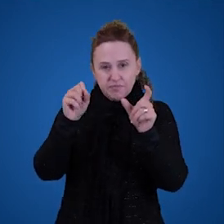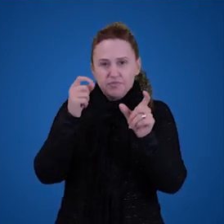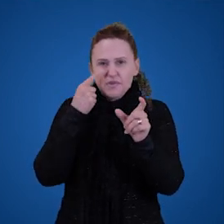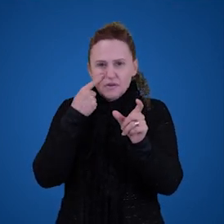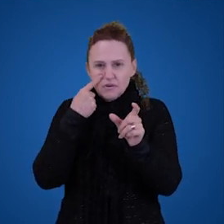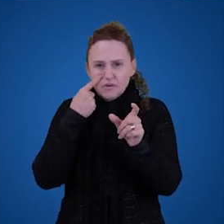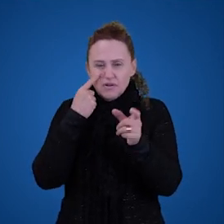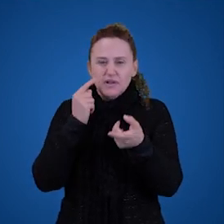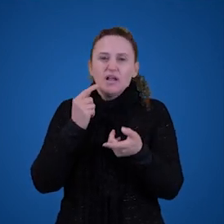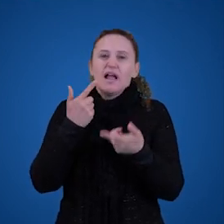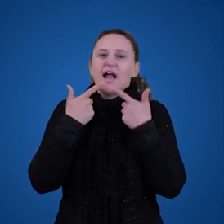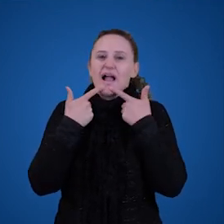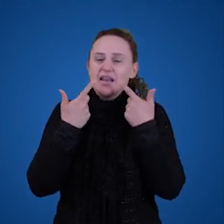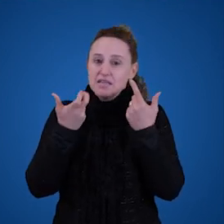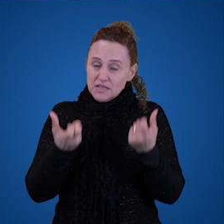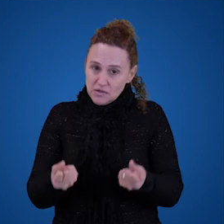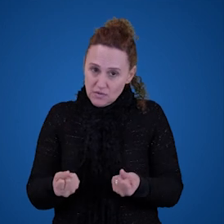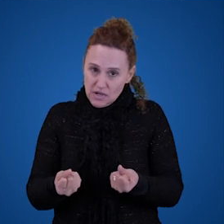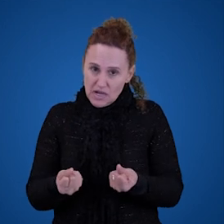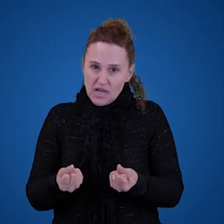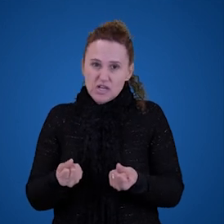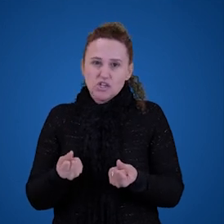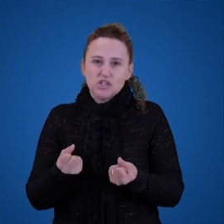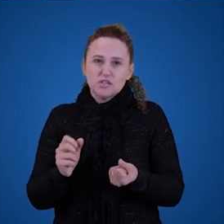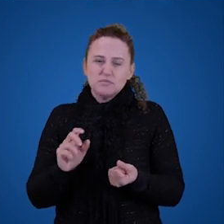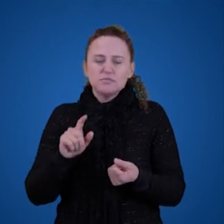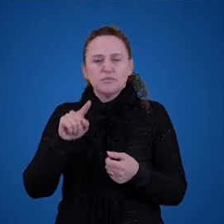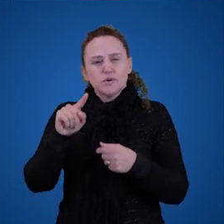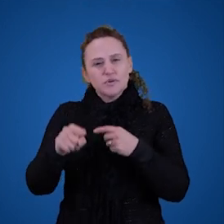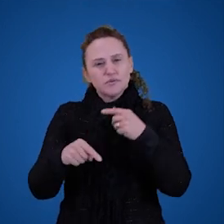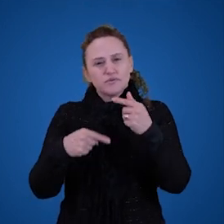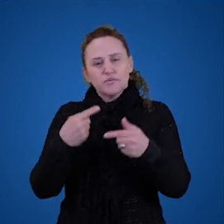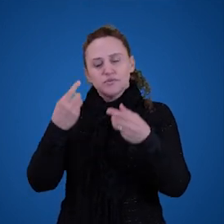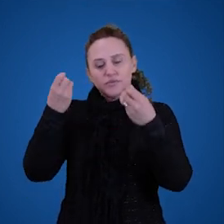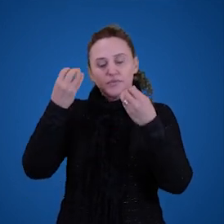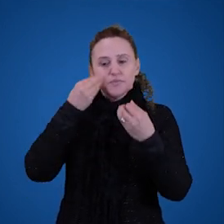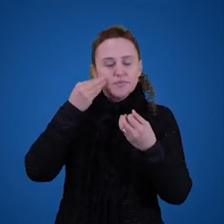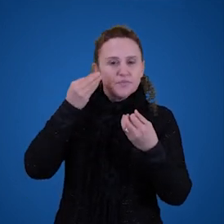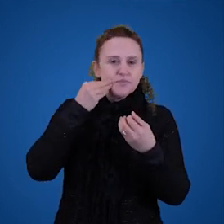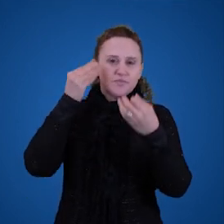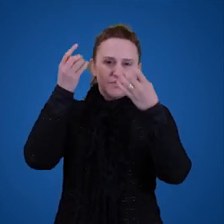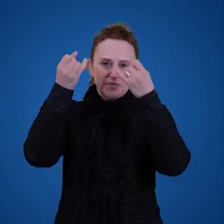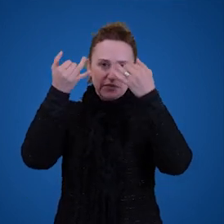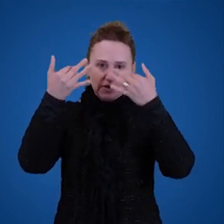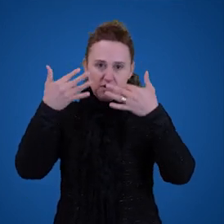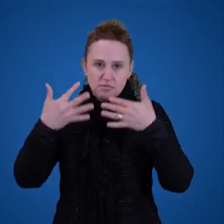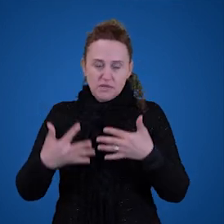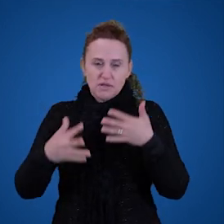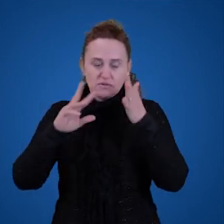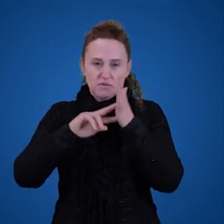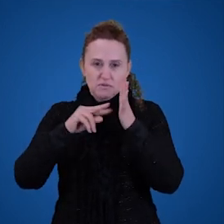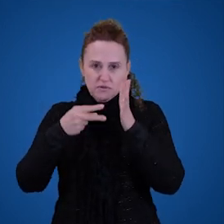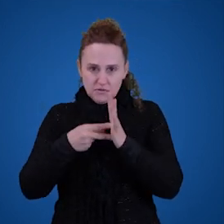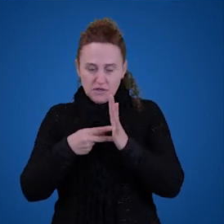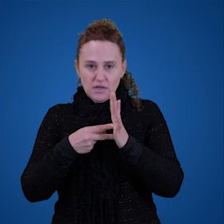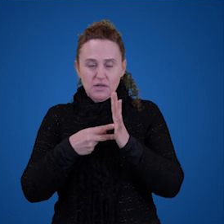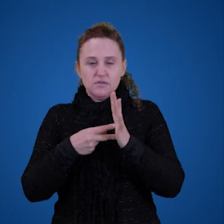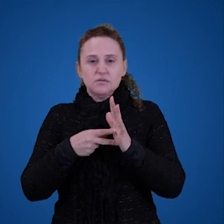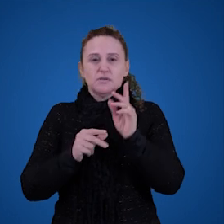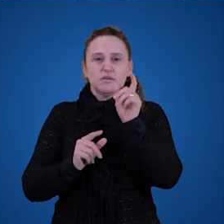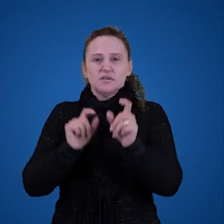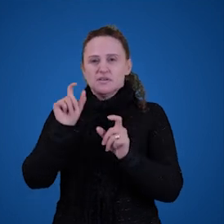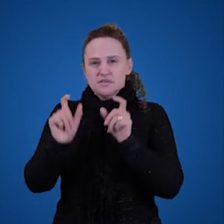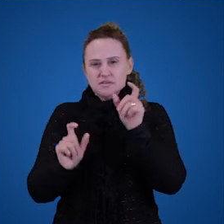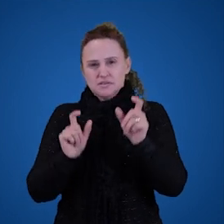a gente começou com a linguagem toda depois recortou ela pros termos singulares e tentou explicar o significado dos termos singulares